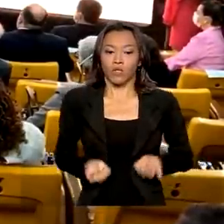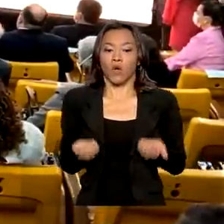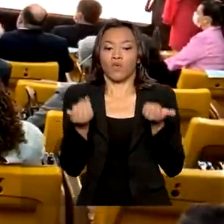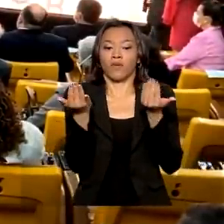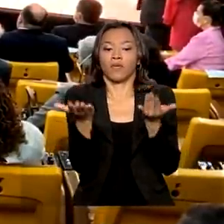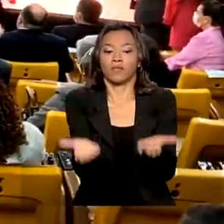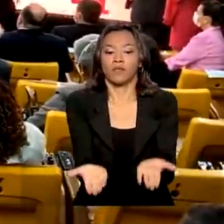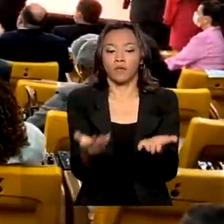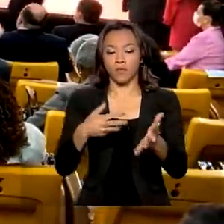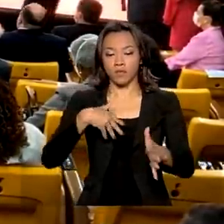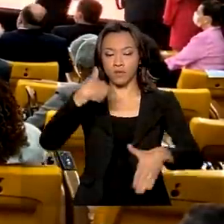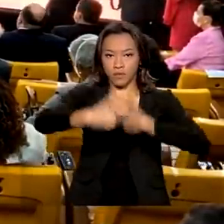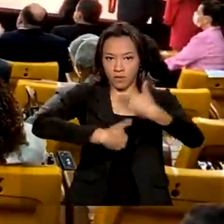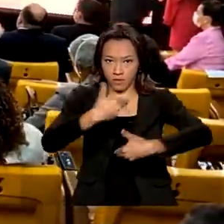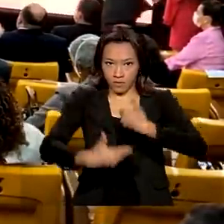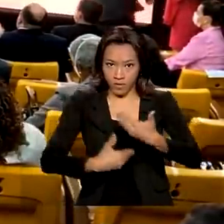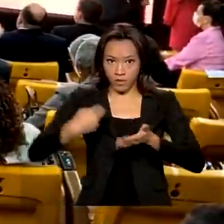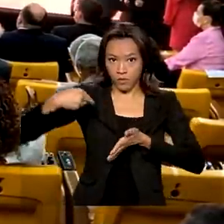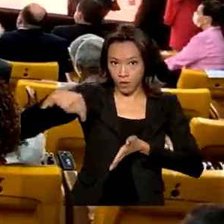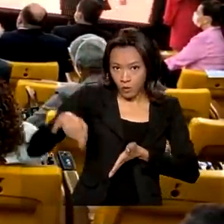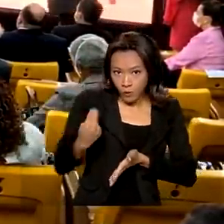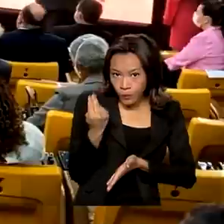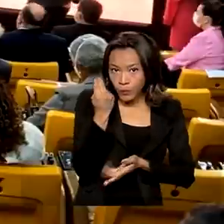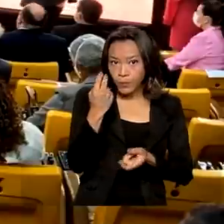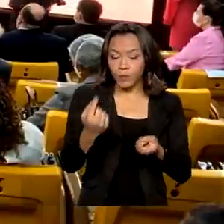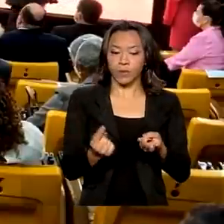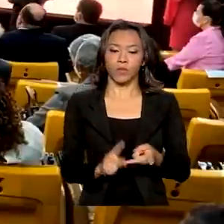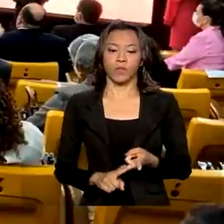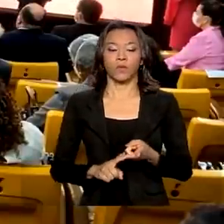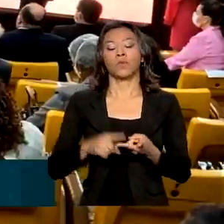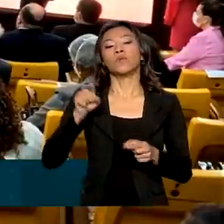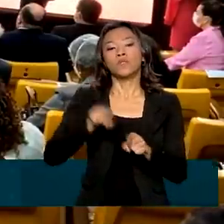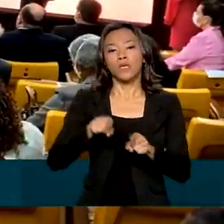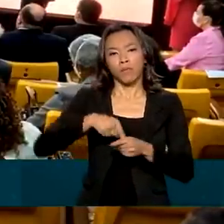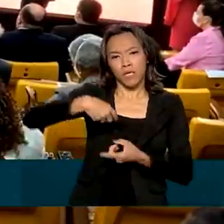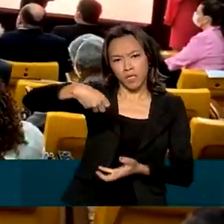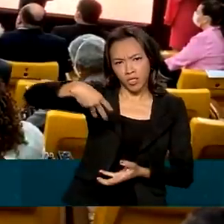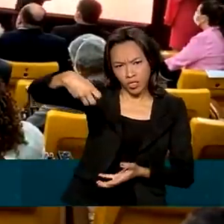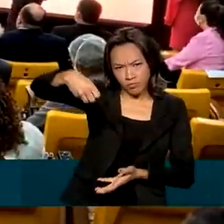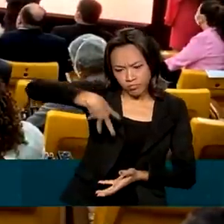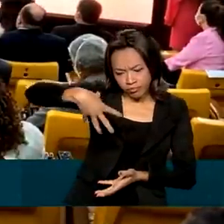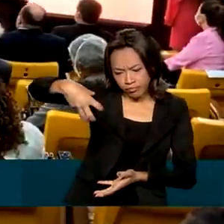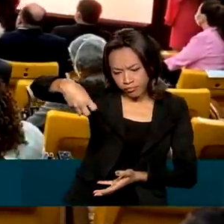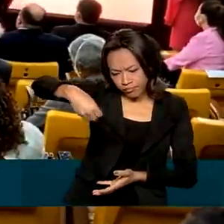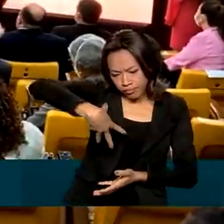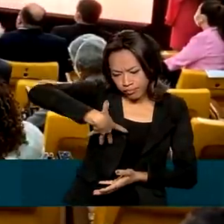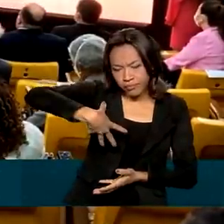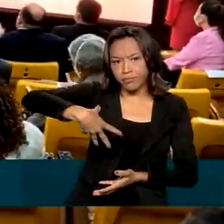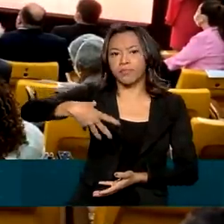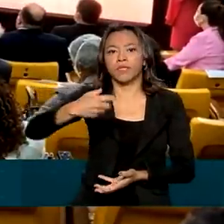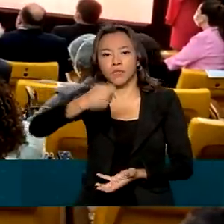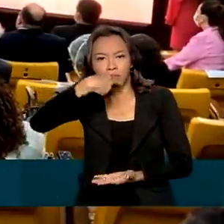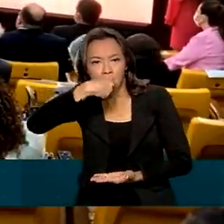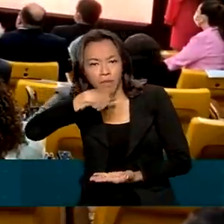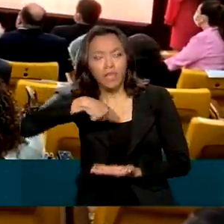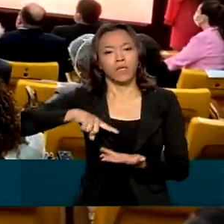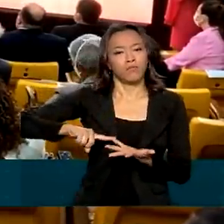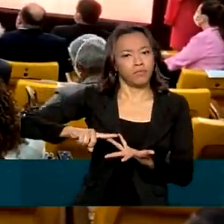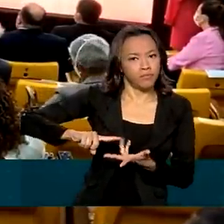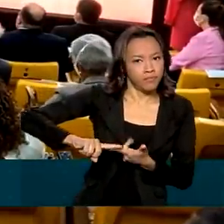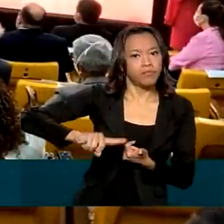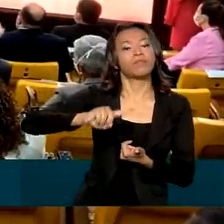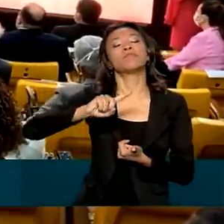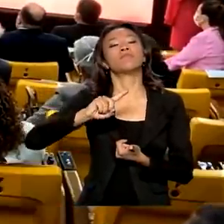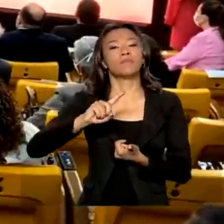tratamento cirúrgico, tratamento quimioterápico, tratamento com raioterapia e a possibilidade